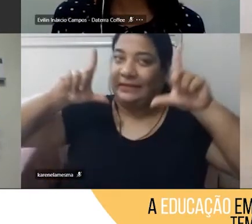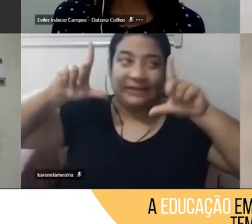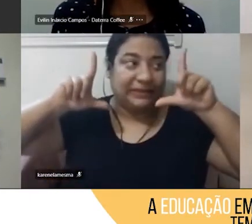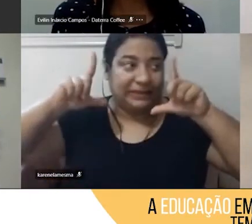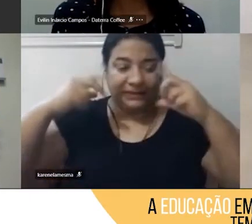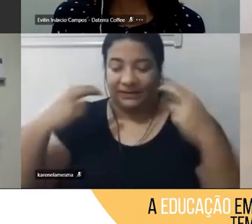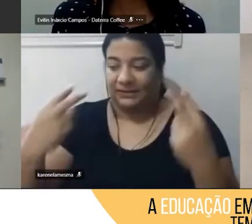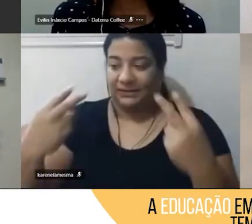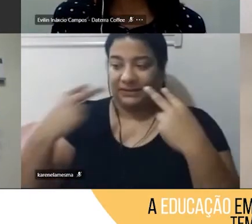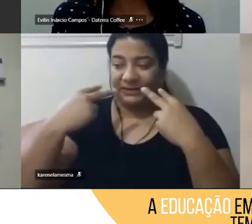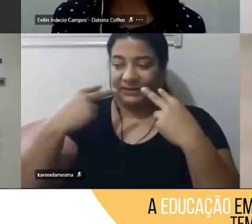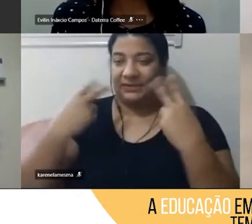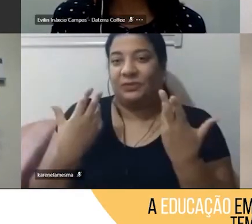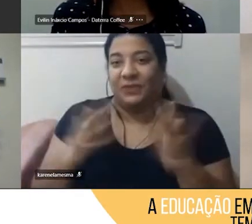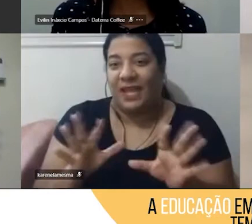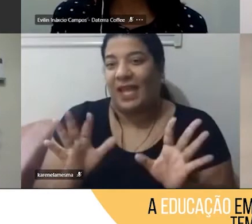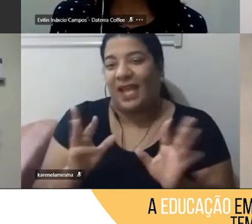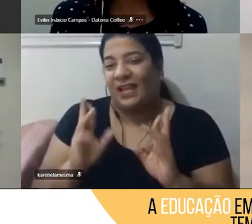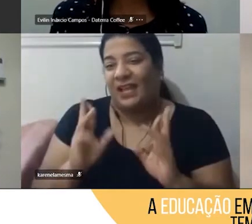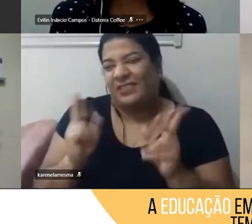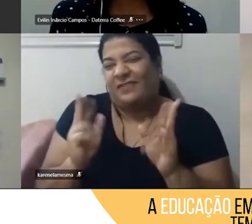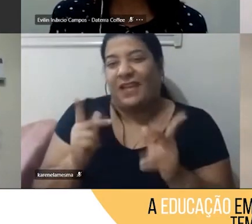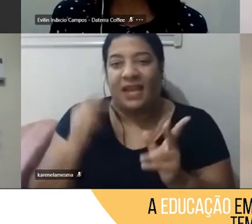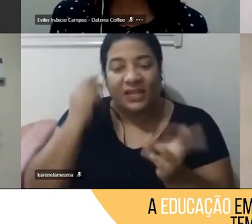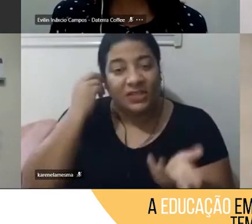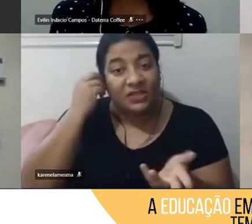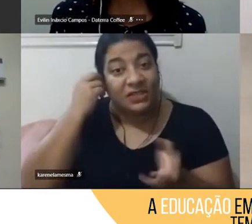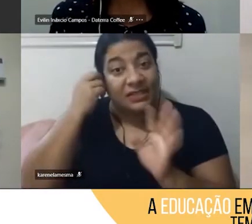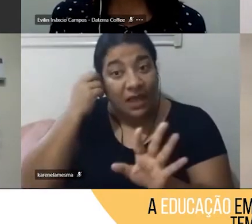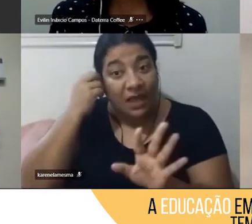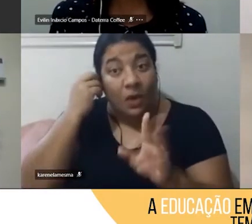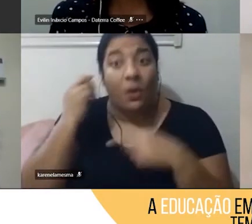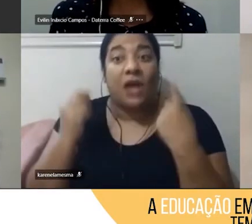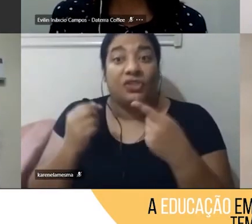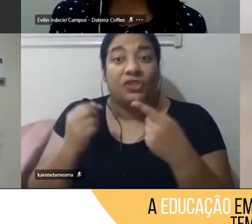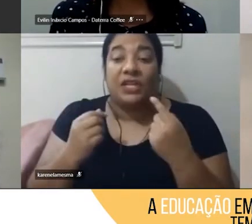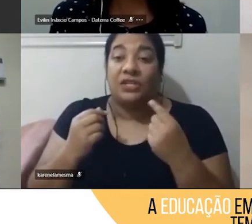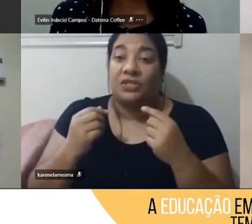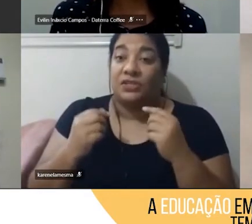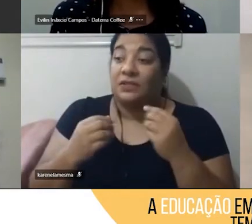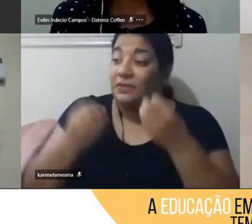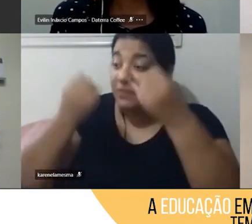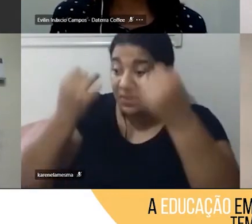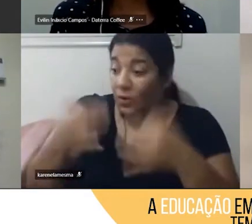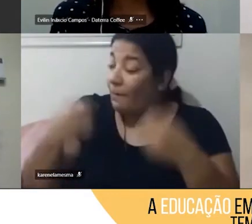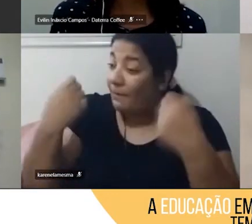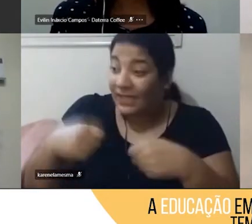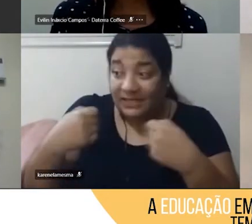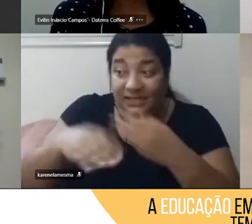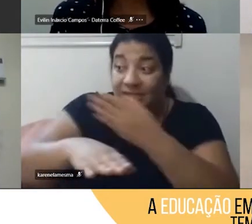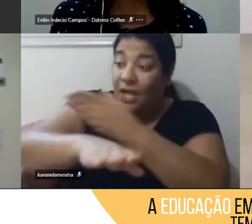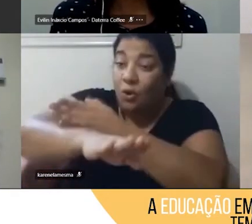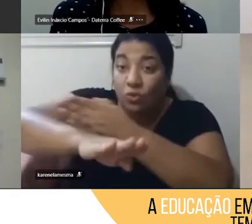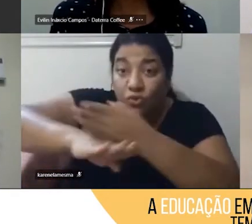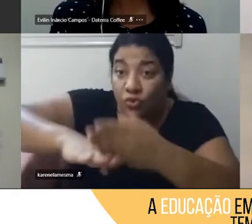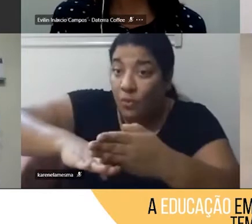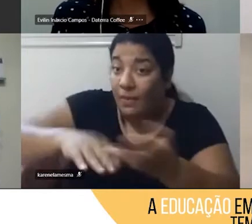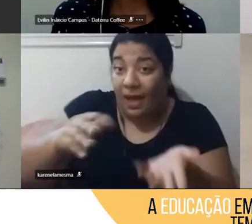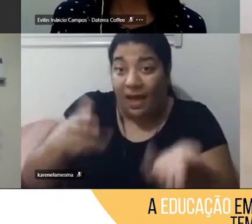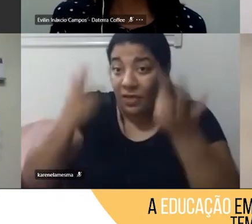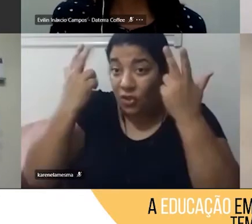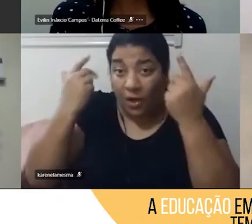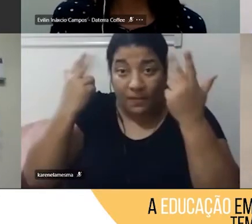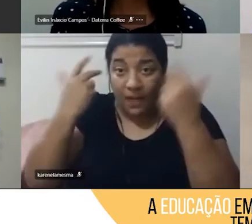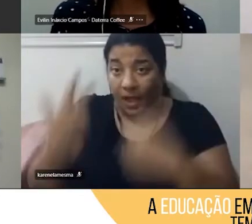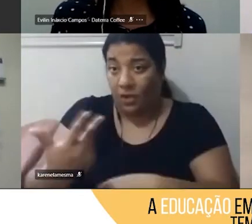diferente para nós, e aí nós trouxemos para eles, a gente precisa acostumar com esse novo normal, não é verdade? Eu já